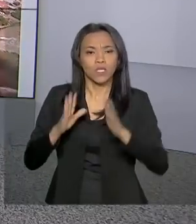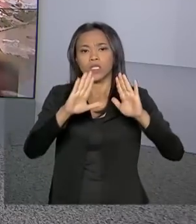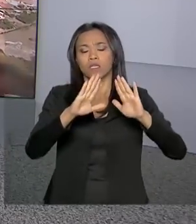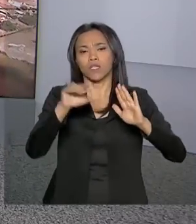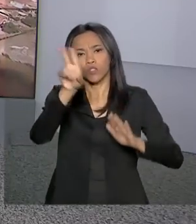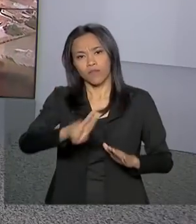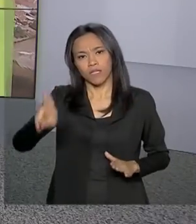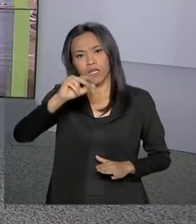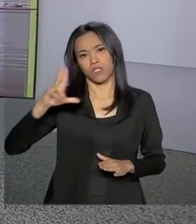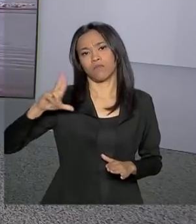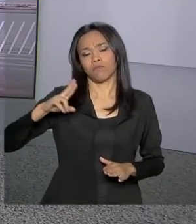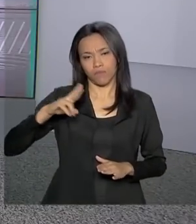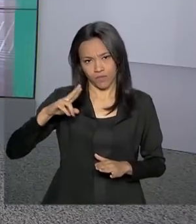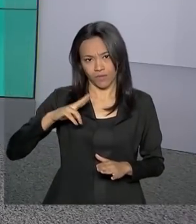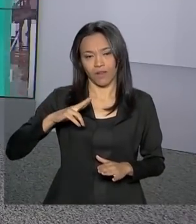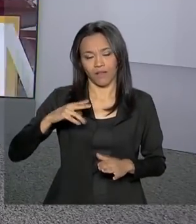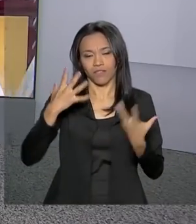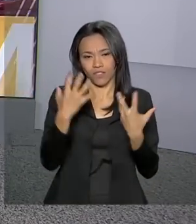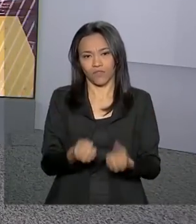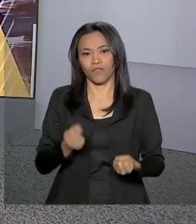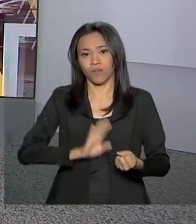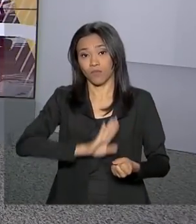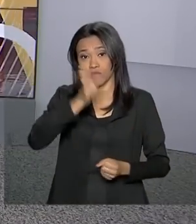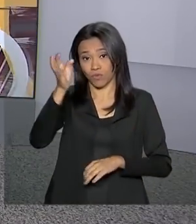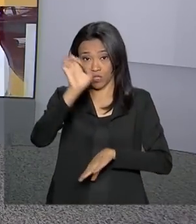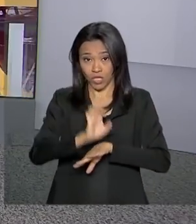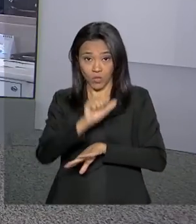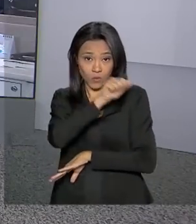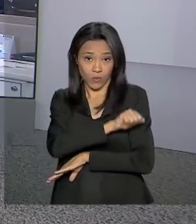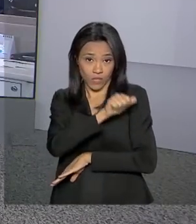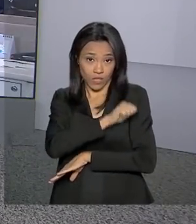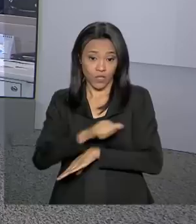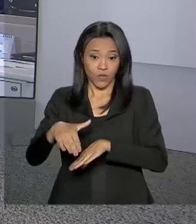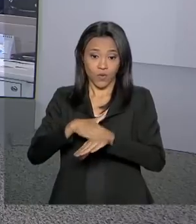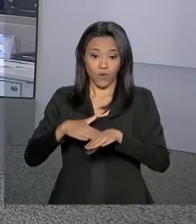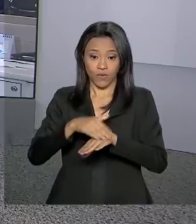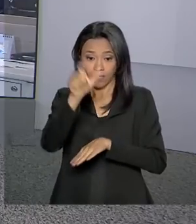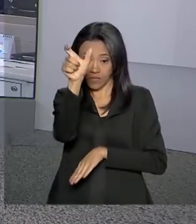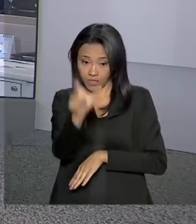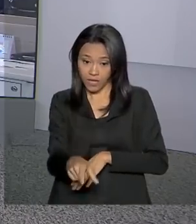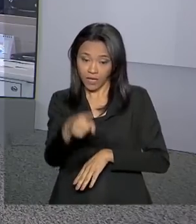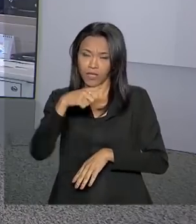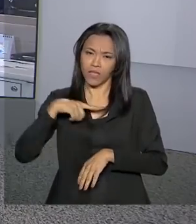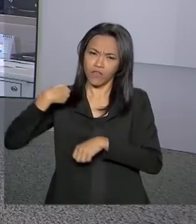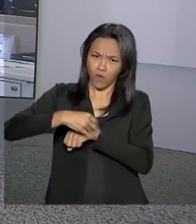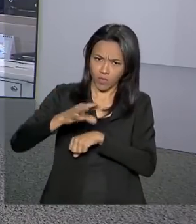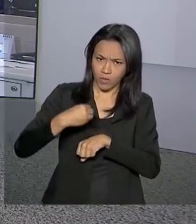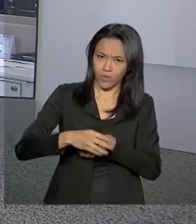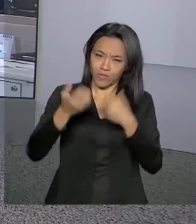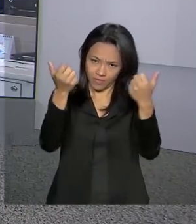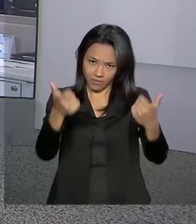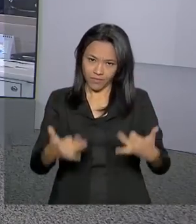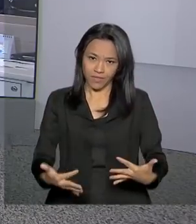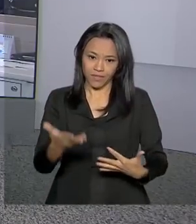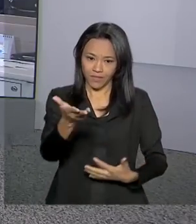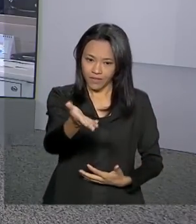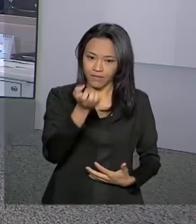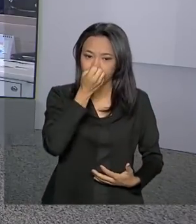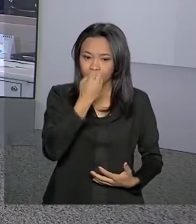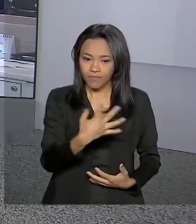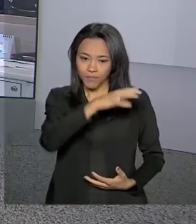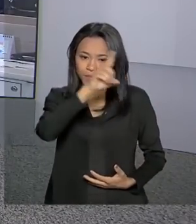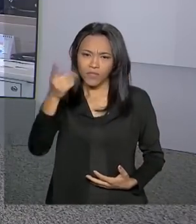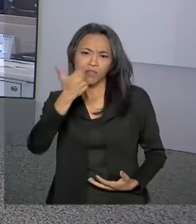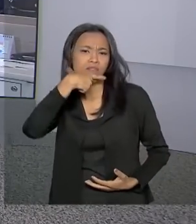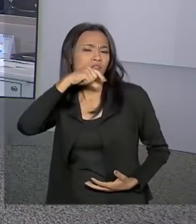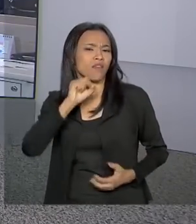de educação superior. A gente vai agora até o Rio de Janeiro conversar com a nossa repórter Alessandra Lago, que tem outras informações para a gente. Alessandra, bom dia. Quem é